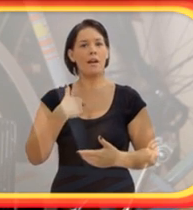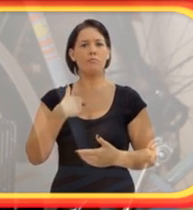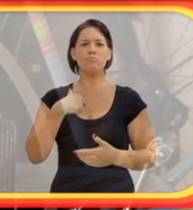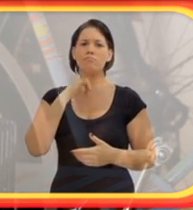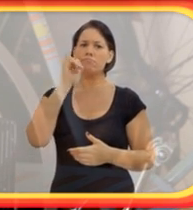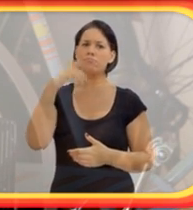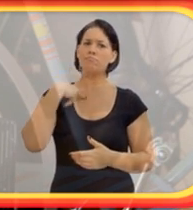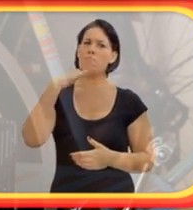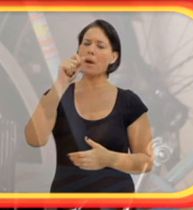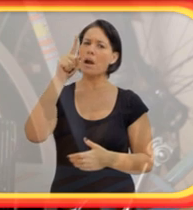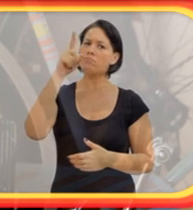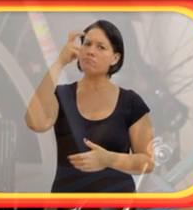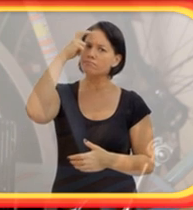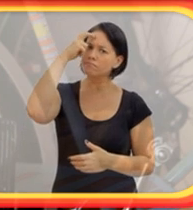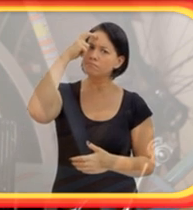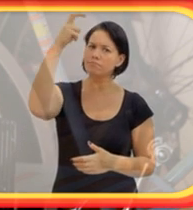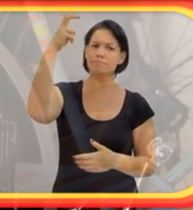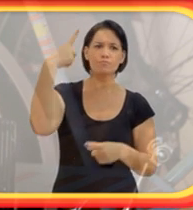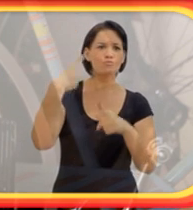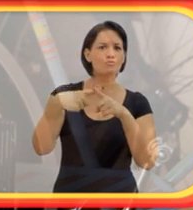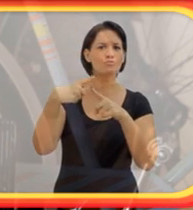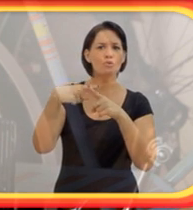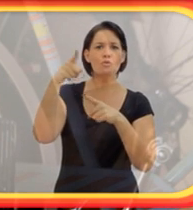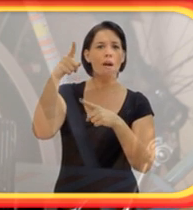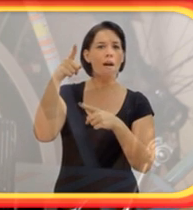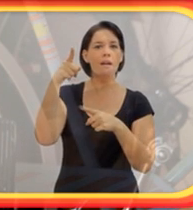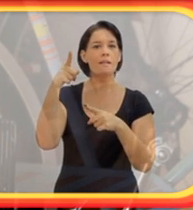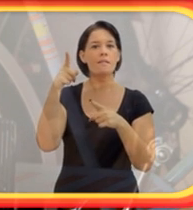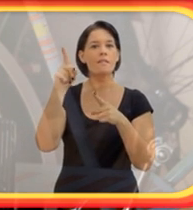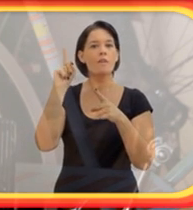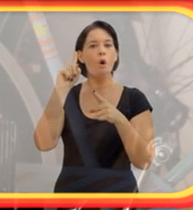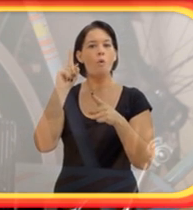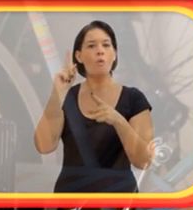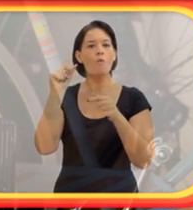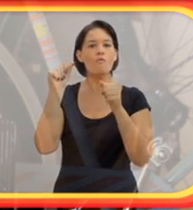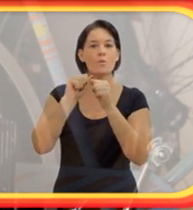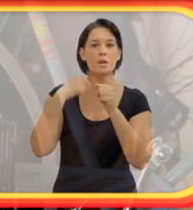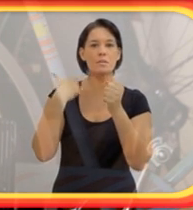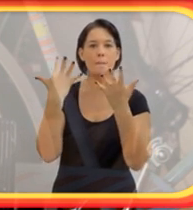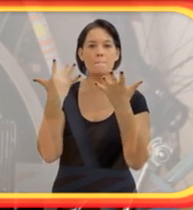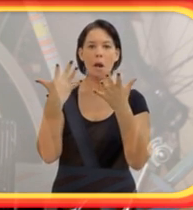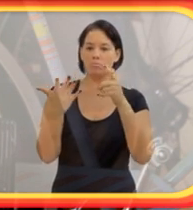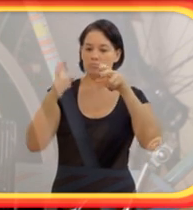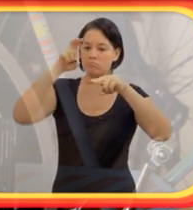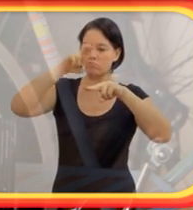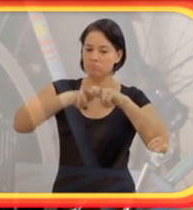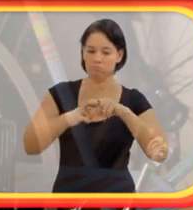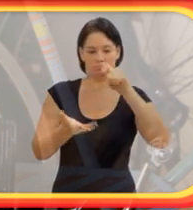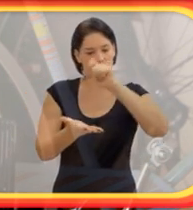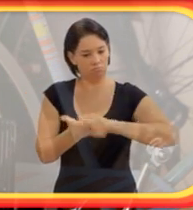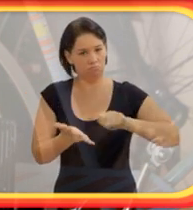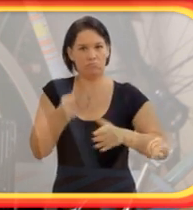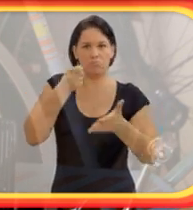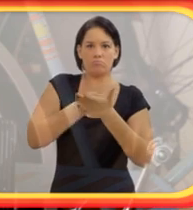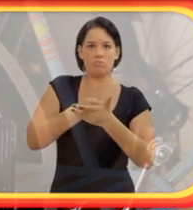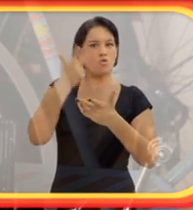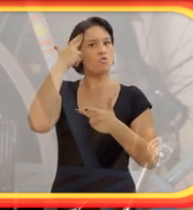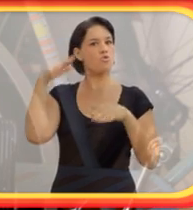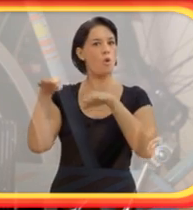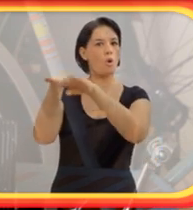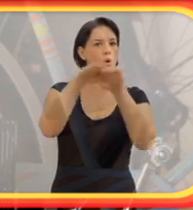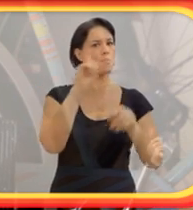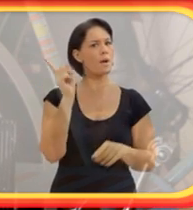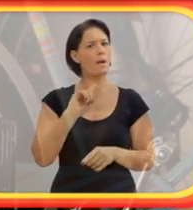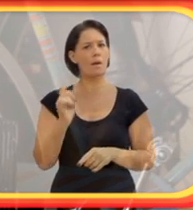tomando mais jeito de escrever nessa posição. E eu digo que minha mãe foi inteligente porque ela não fez com que eu botasse minha mão